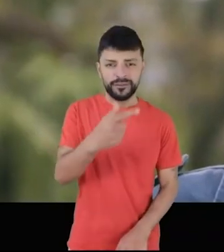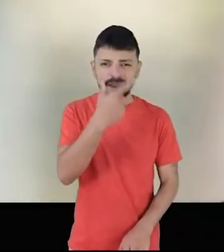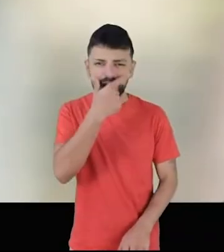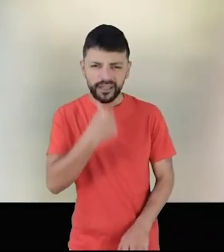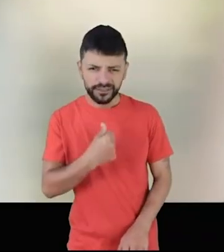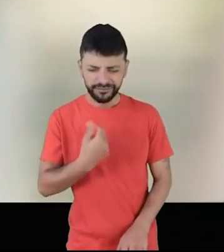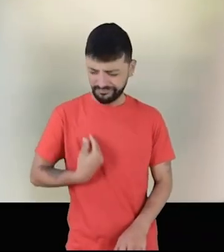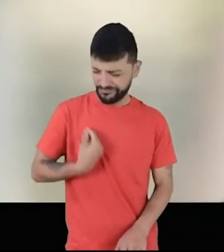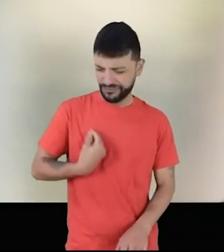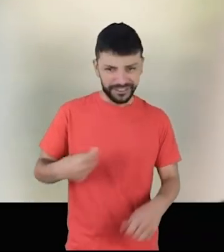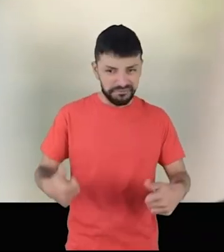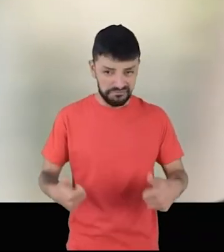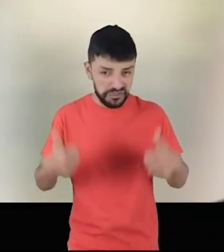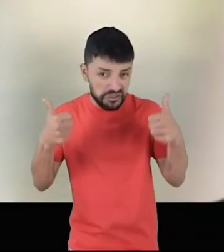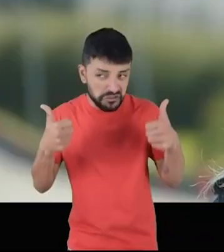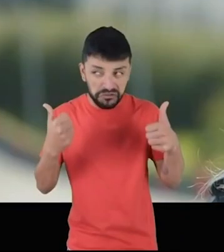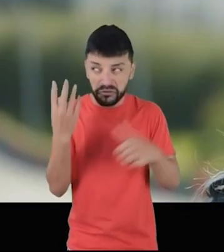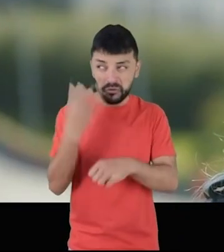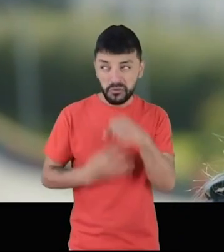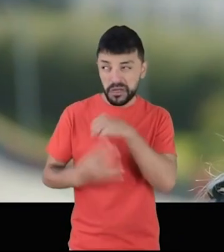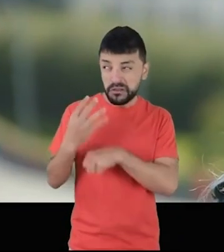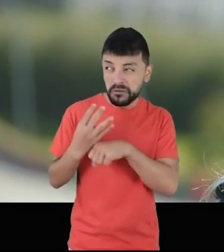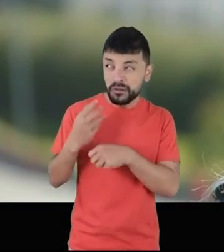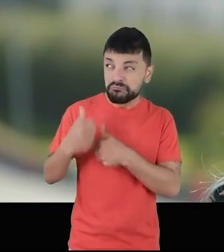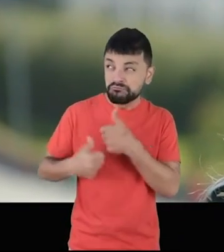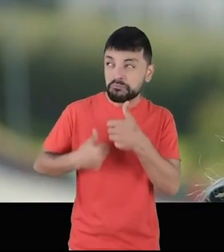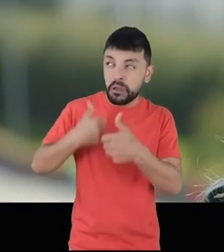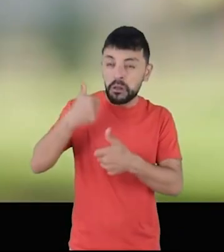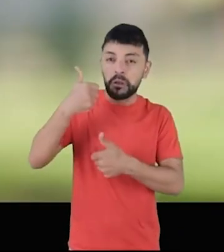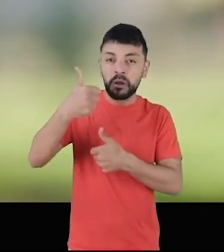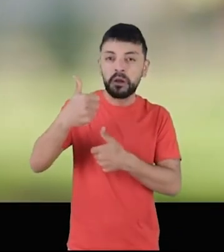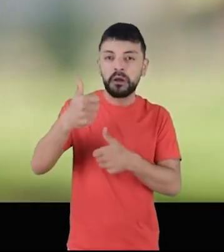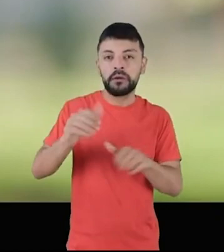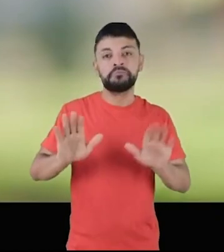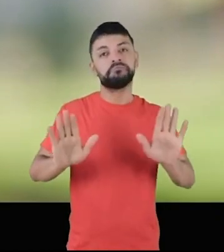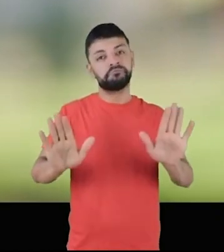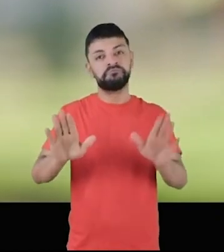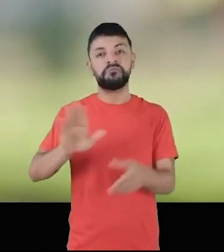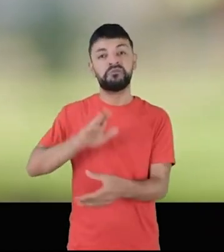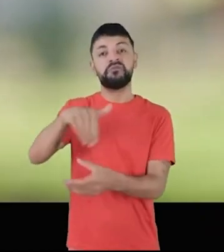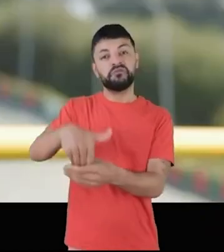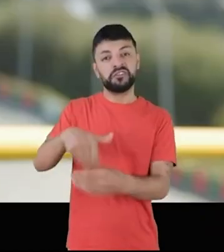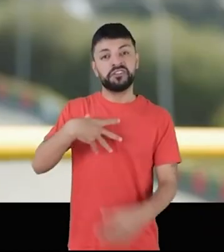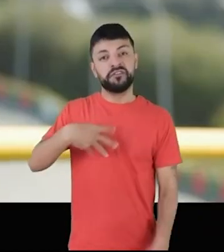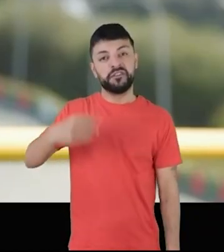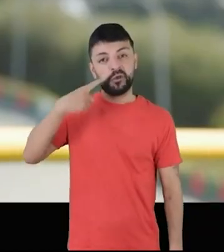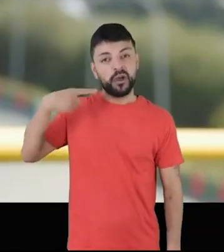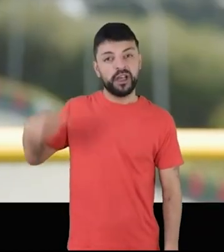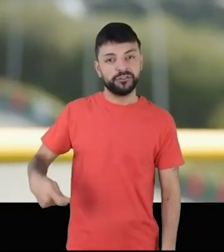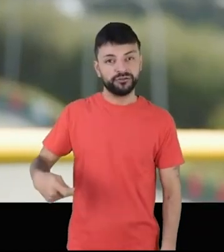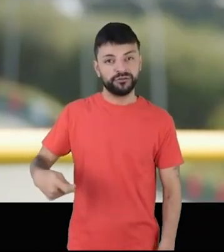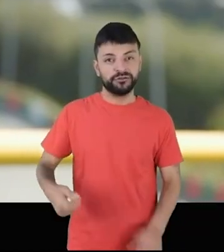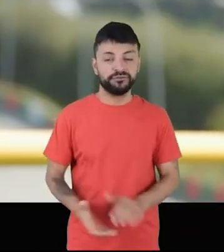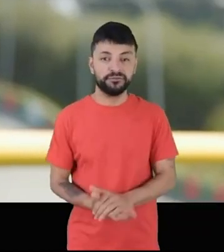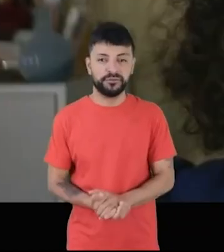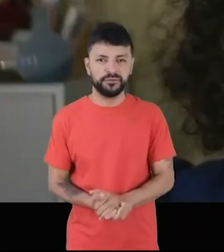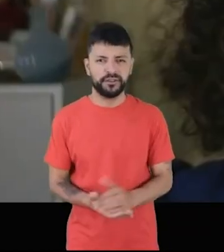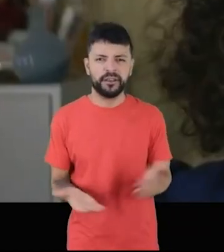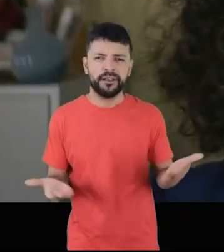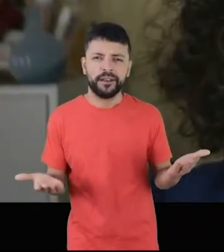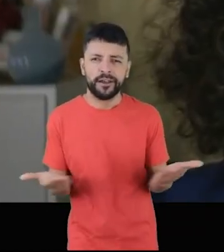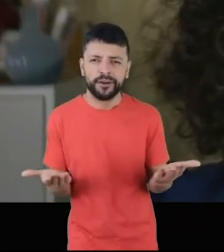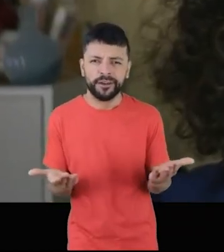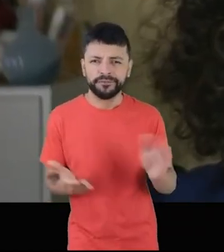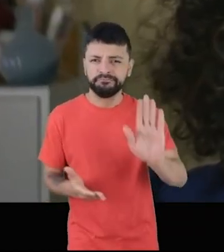Se você acha que a sua vida melhorou nos últimos quatro anos, então vota no Ratinho Júnior.